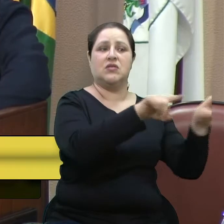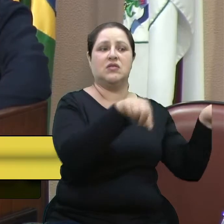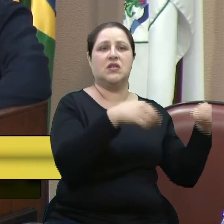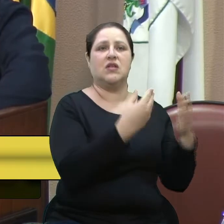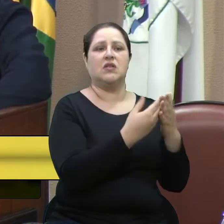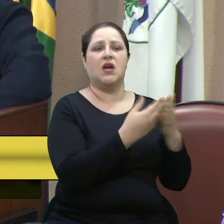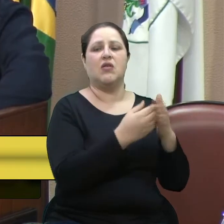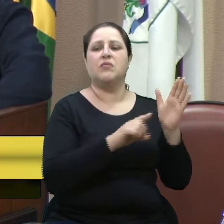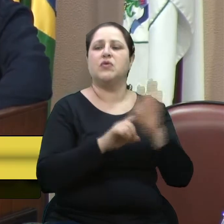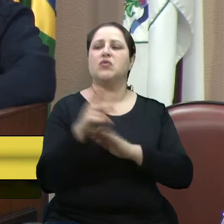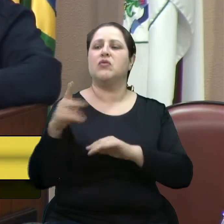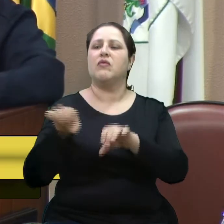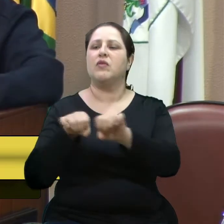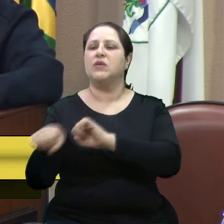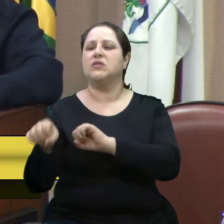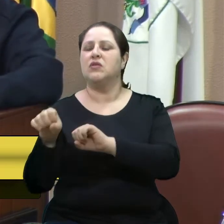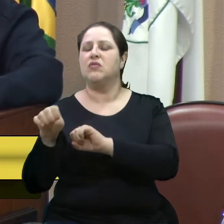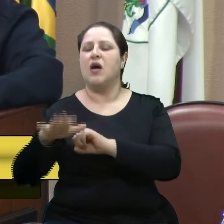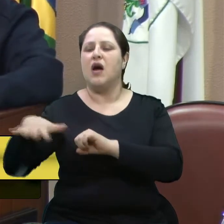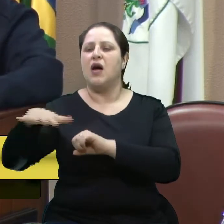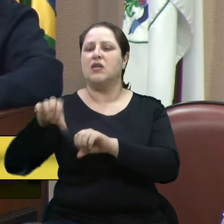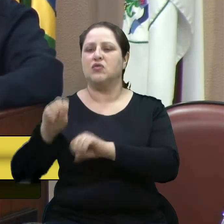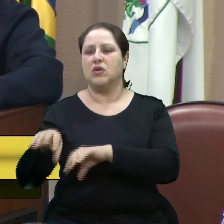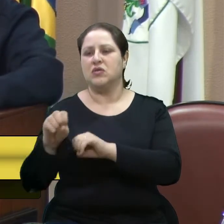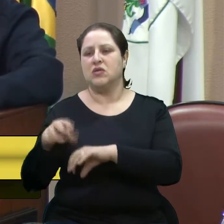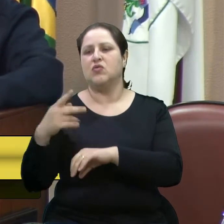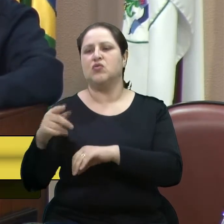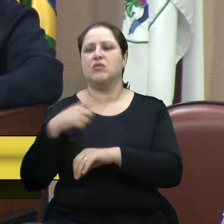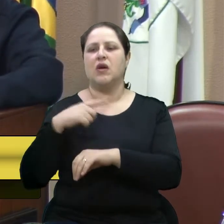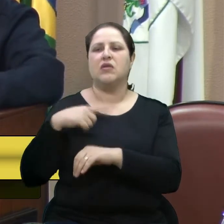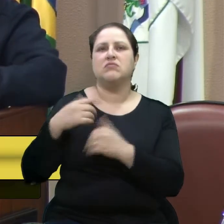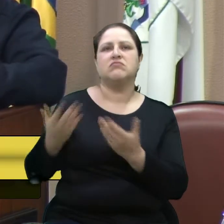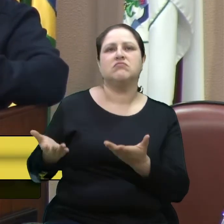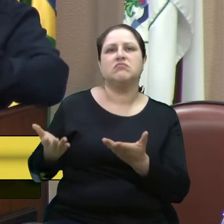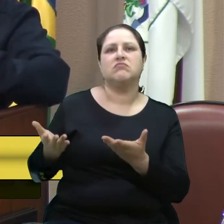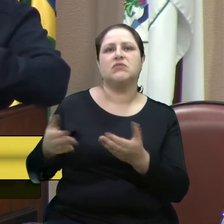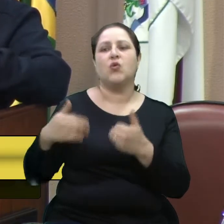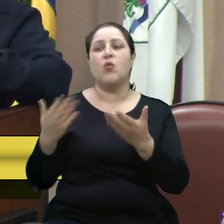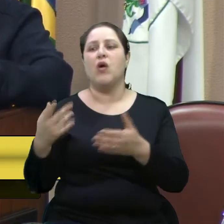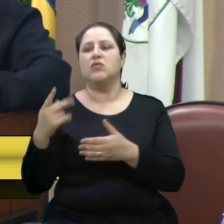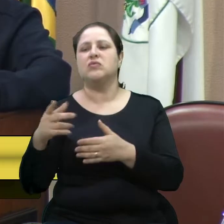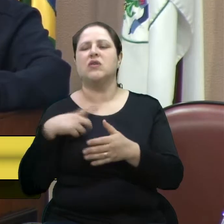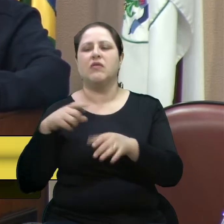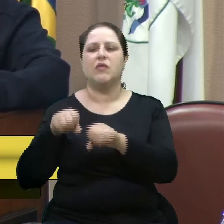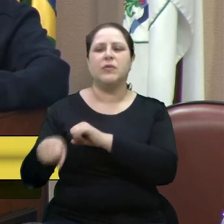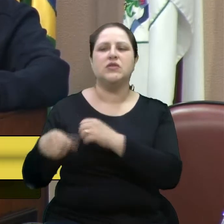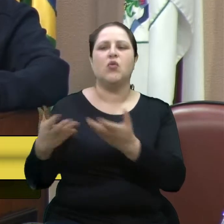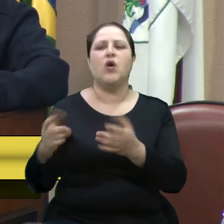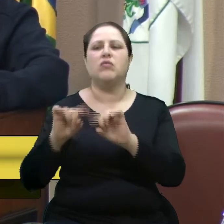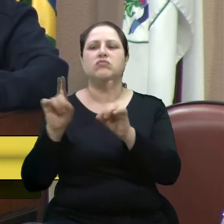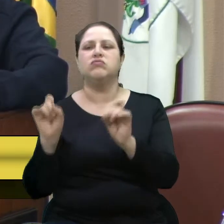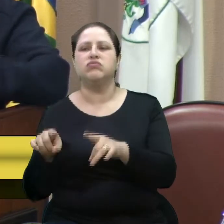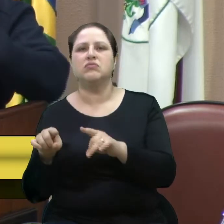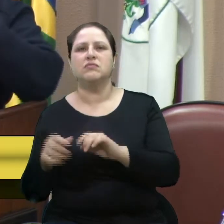educação? Que formação que o senhor tem? Que formação que o senhor tem na área da educação?